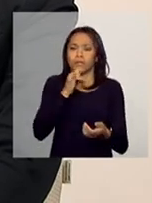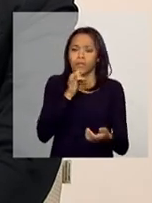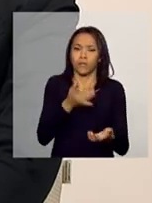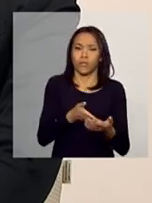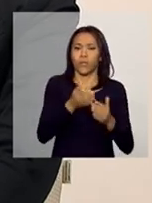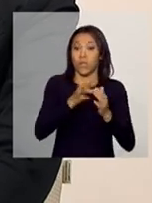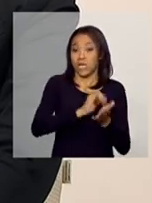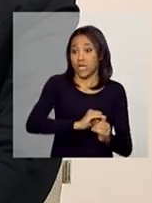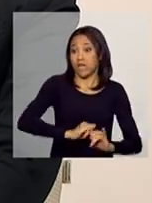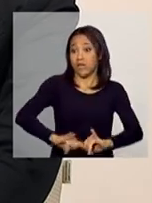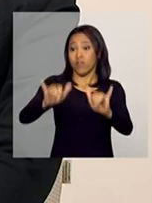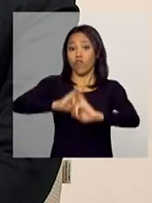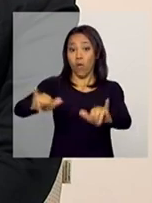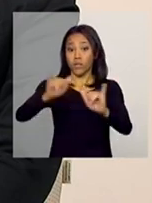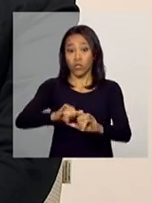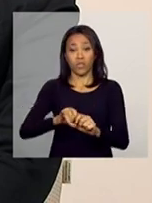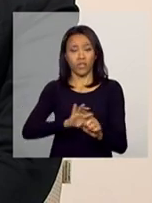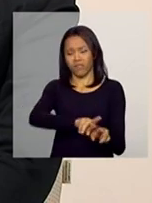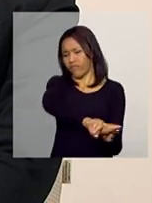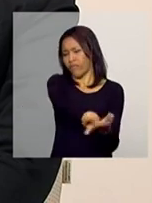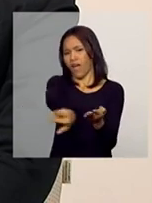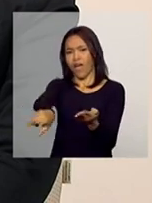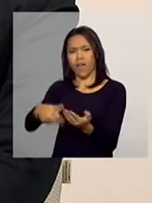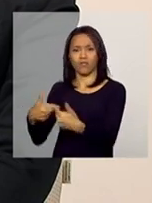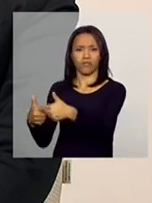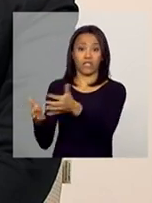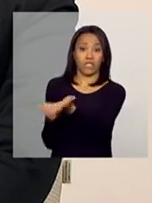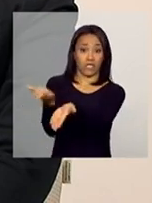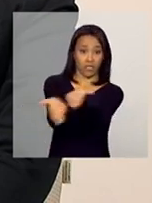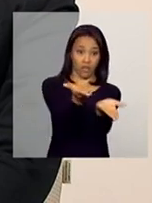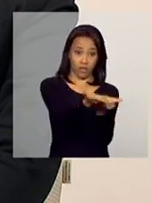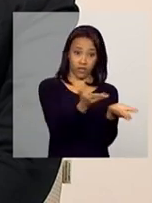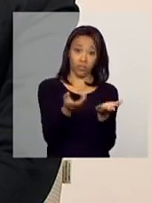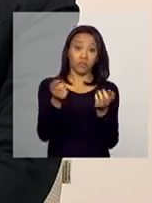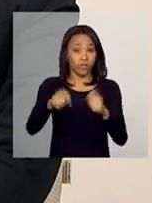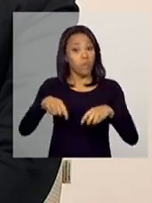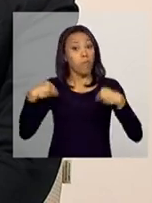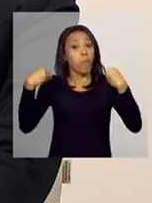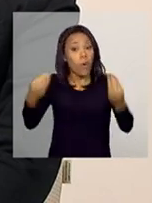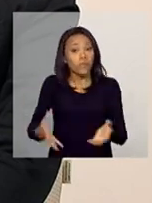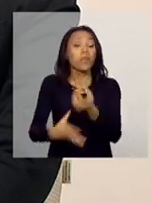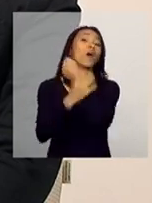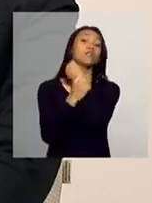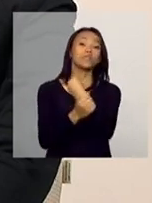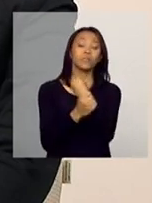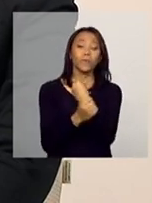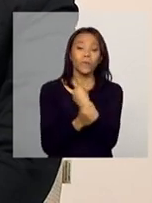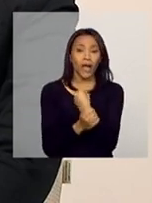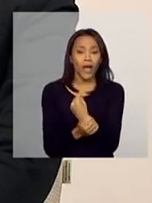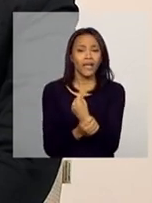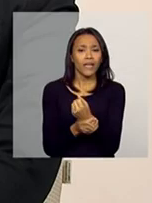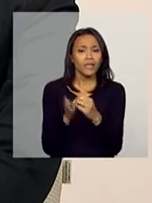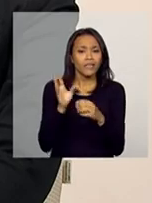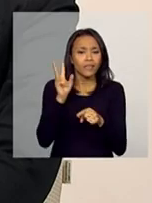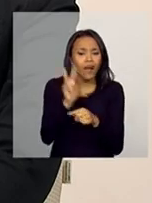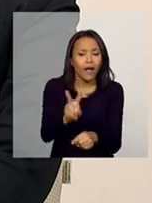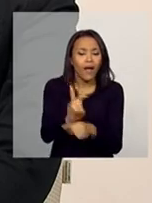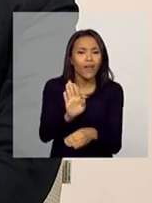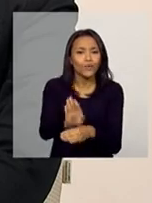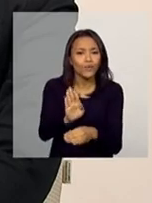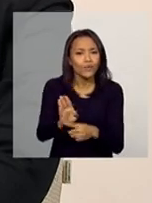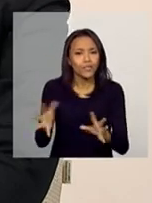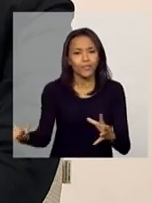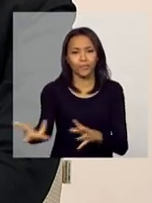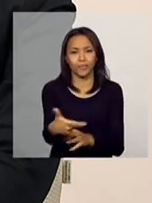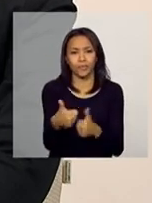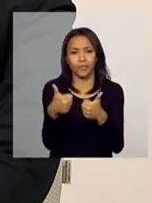informação entre os vários serviços que são ofertados no território, de modo a garantir que esse acompanhamento, ele realmente seja efetivo, né? Então,